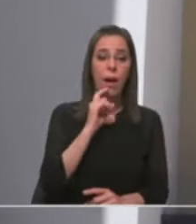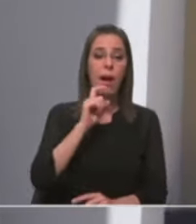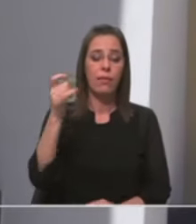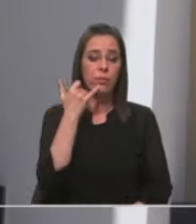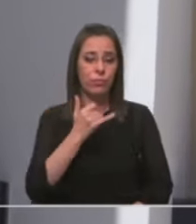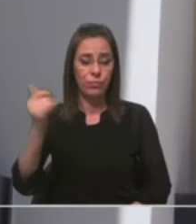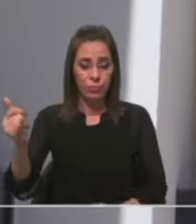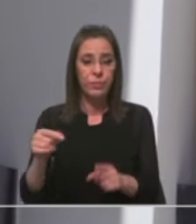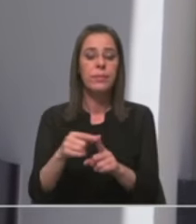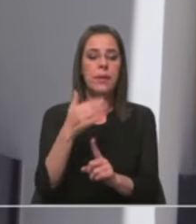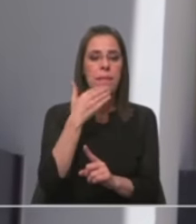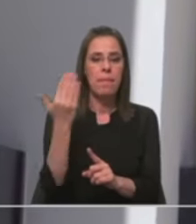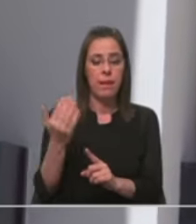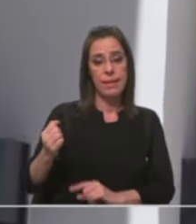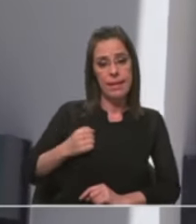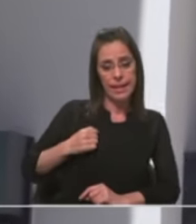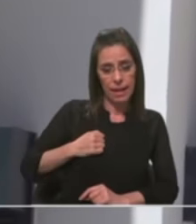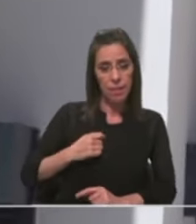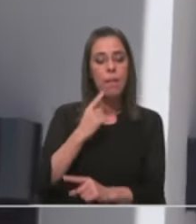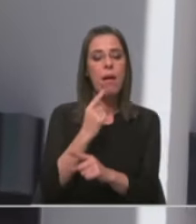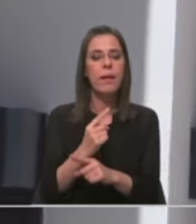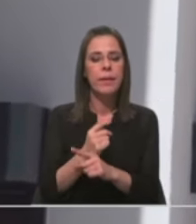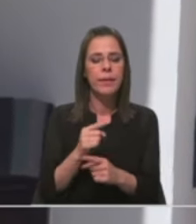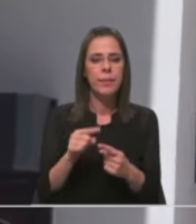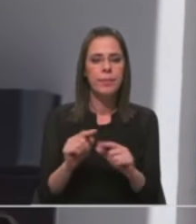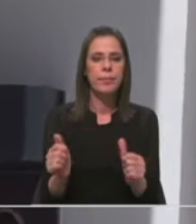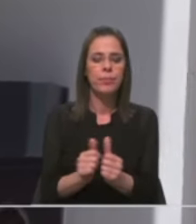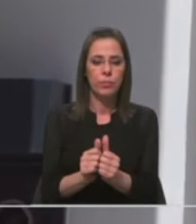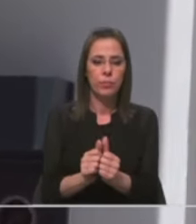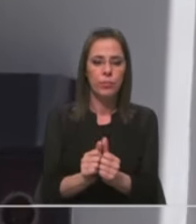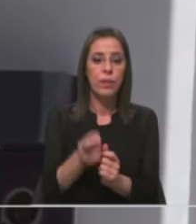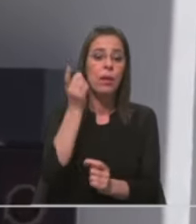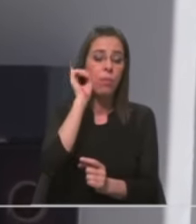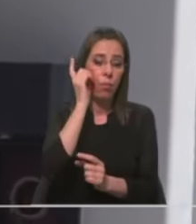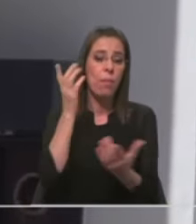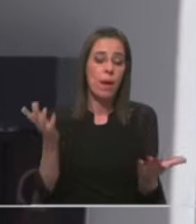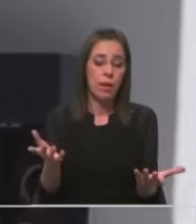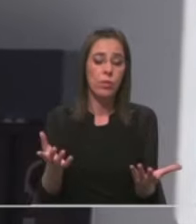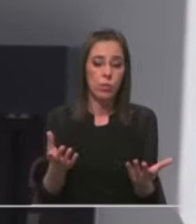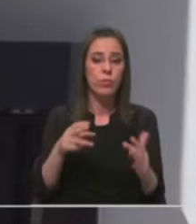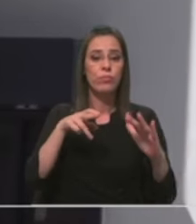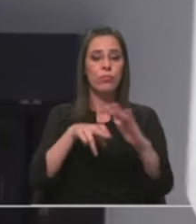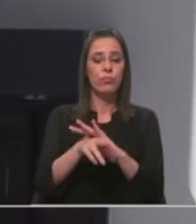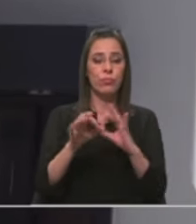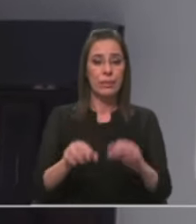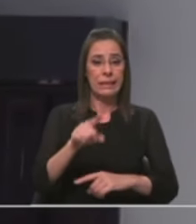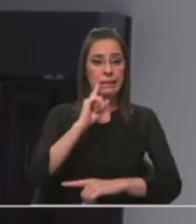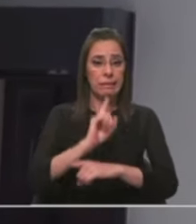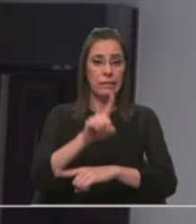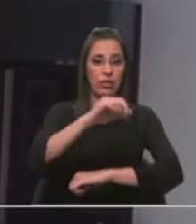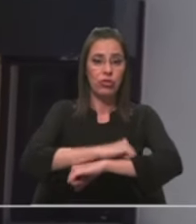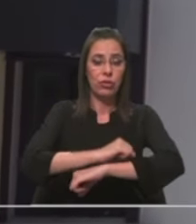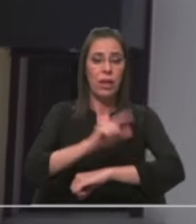alerta, e, nessa manhã de sábado, estavam também acompanhados pelos bombeiros. Entraram precisamente por esta